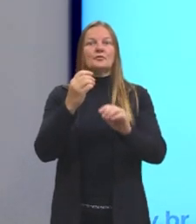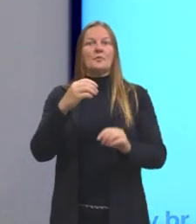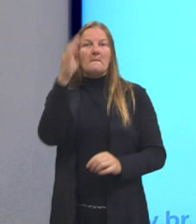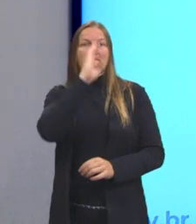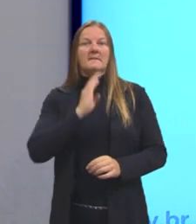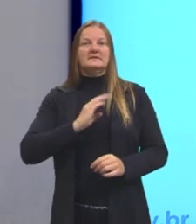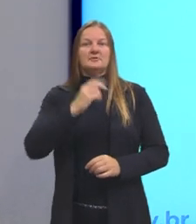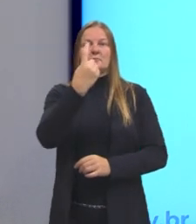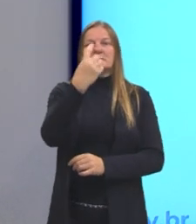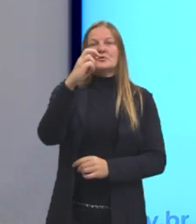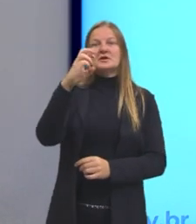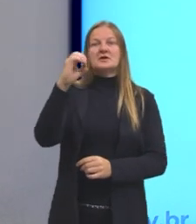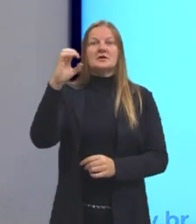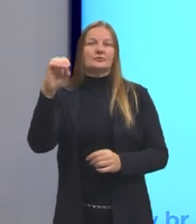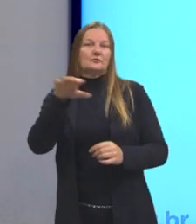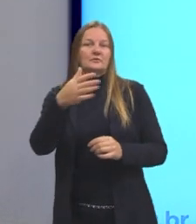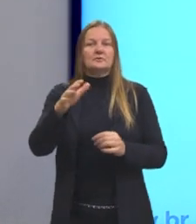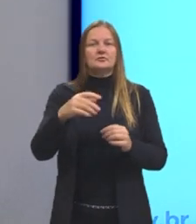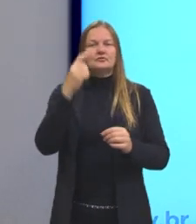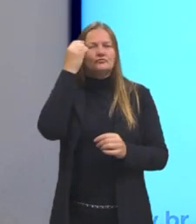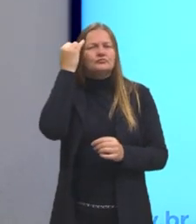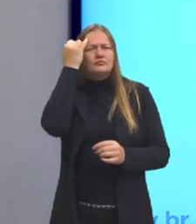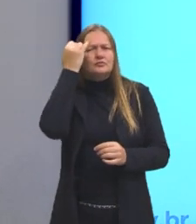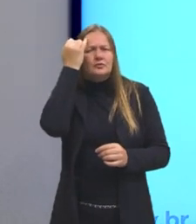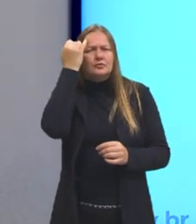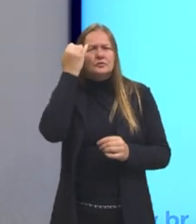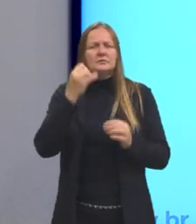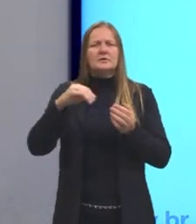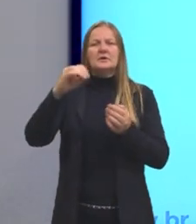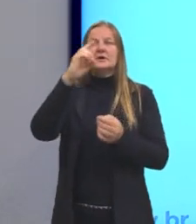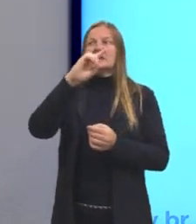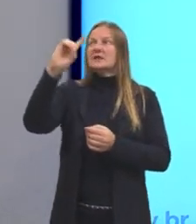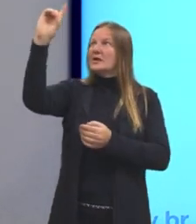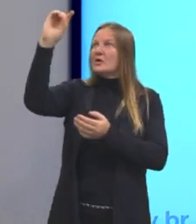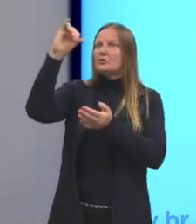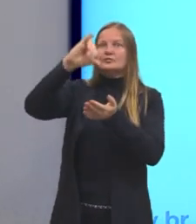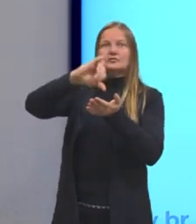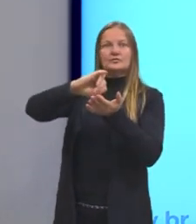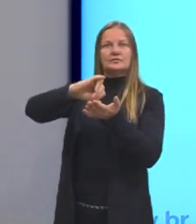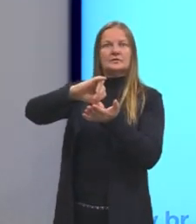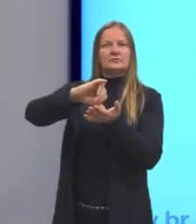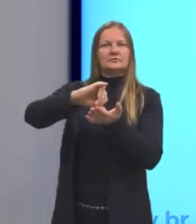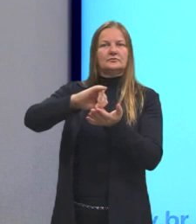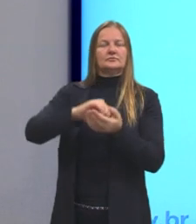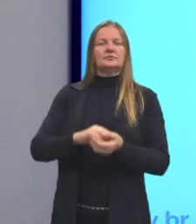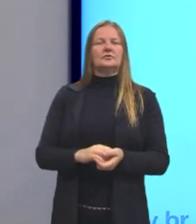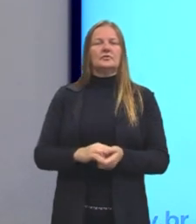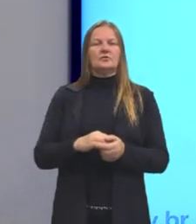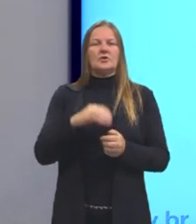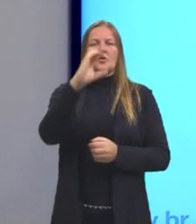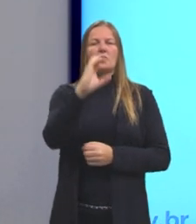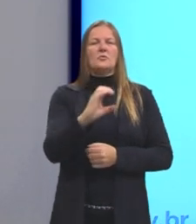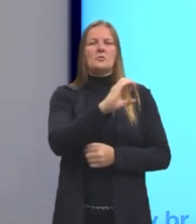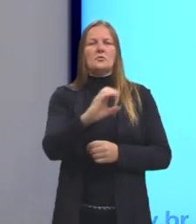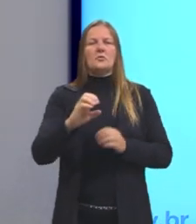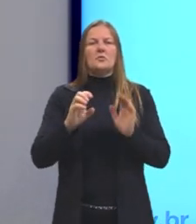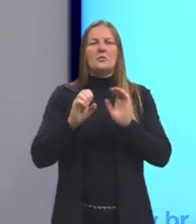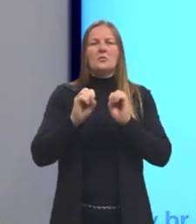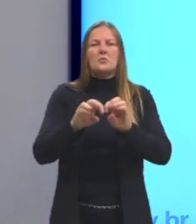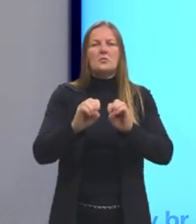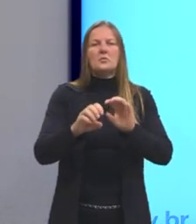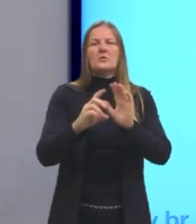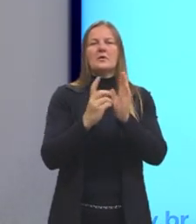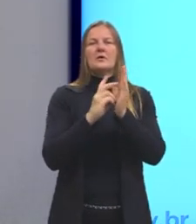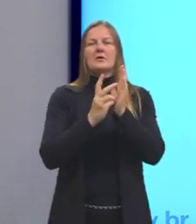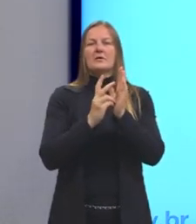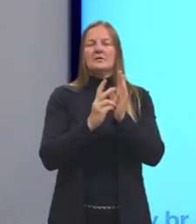A gente tem como uma ideologia ali o teocentrismo, que a gente teve o quê? A catequização dos índios. Depois a gente vem